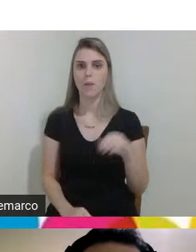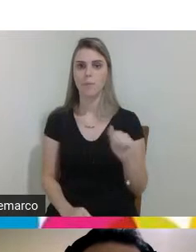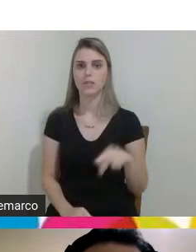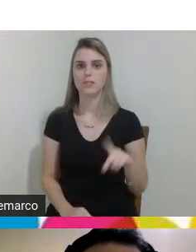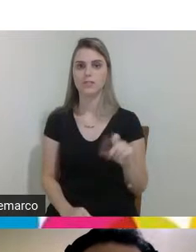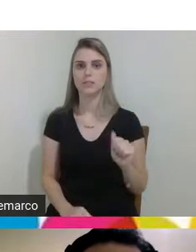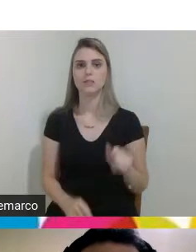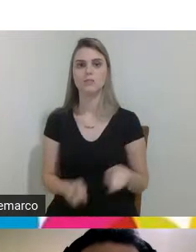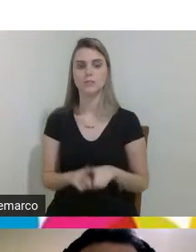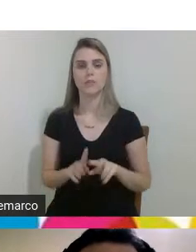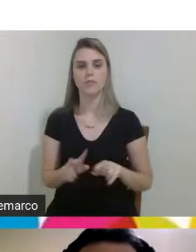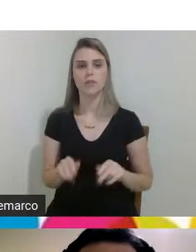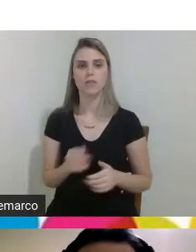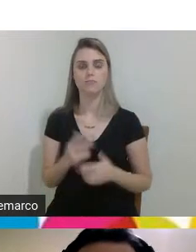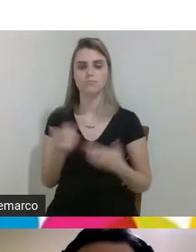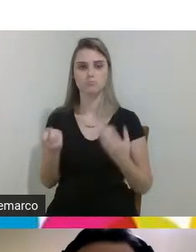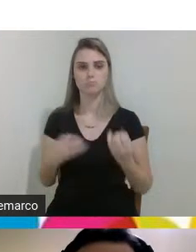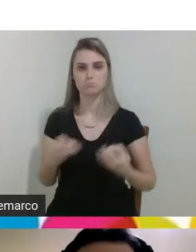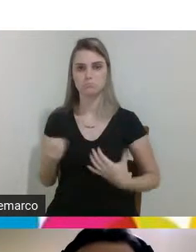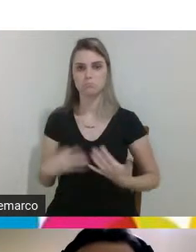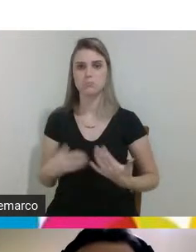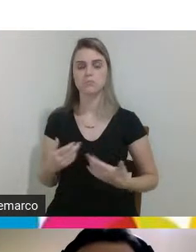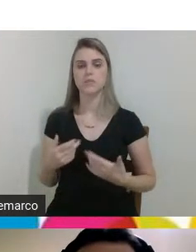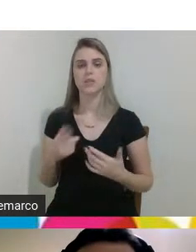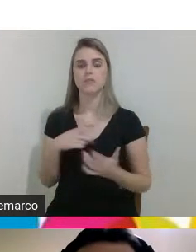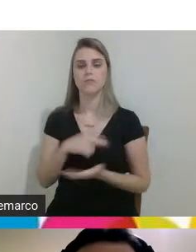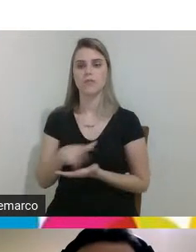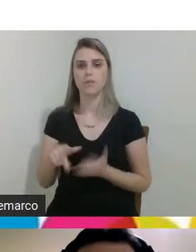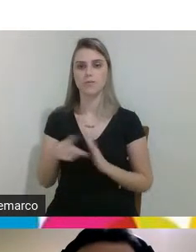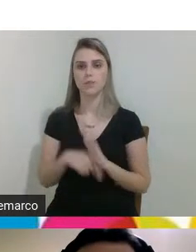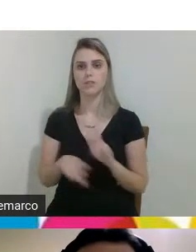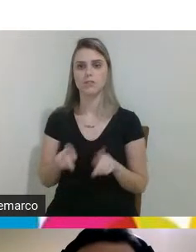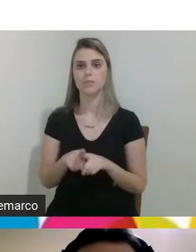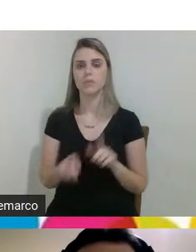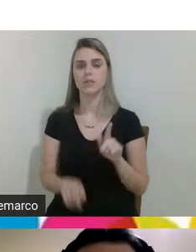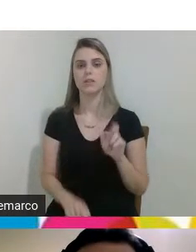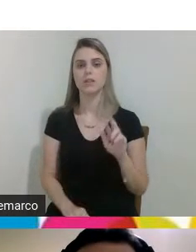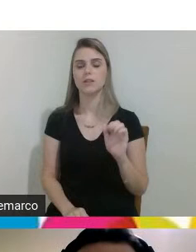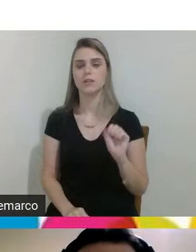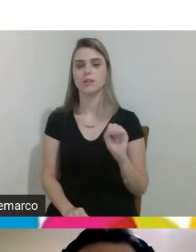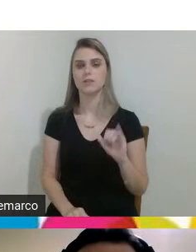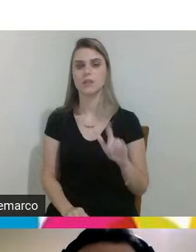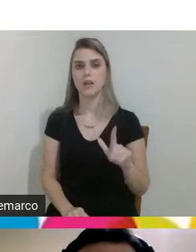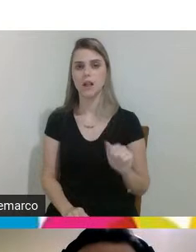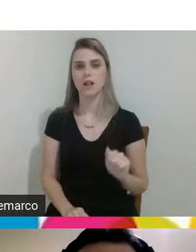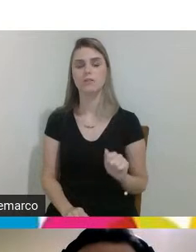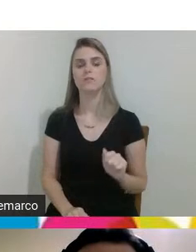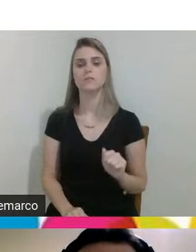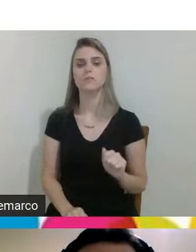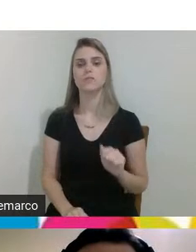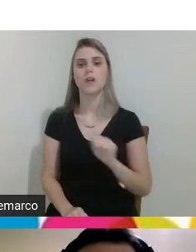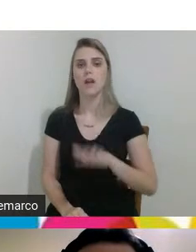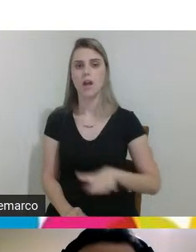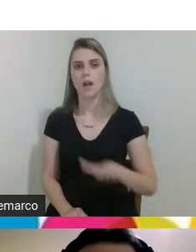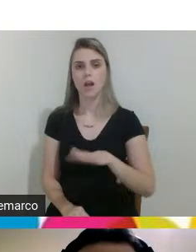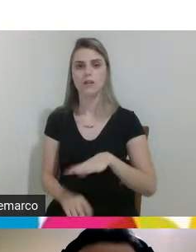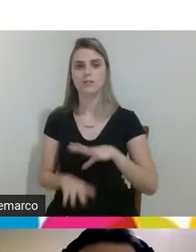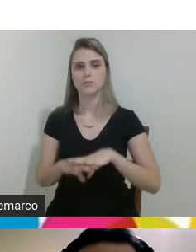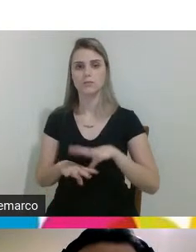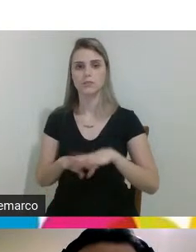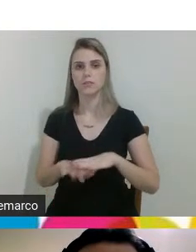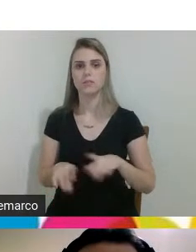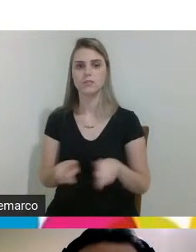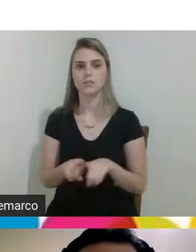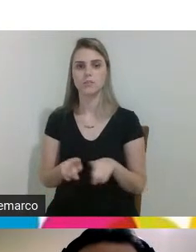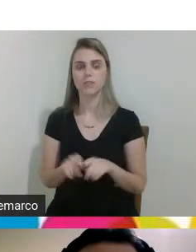então a tem vários projetos nós temos a professora Graziella Sombrio que ela que é da área da matemática também fez a